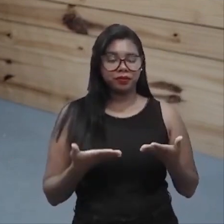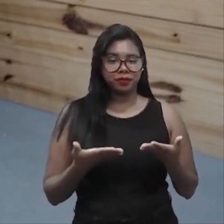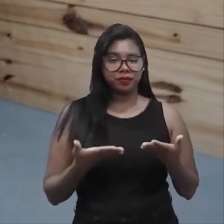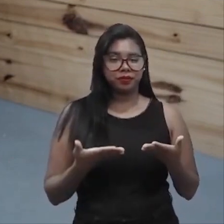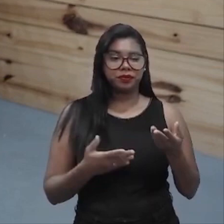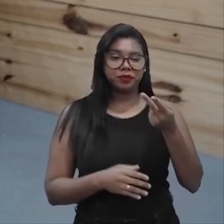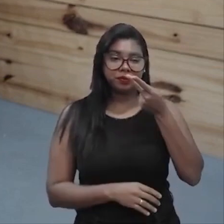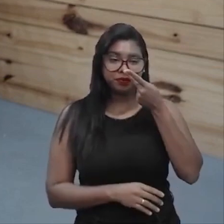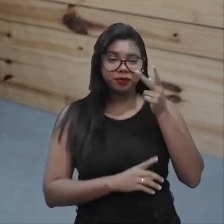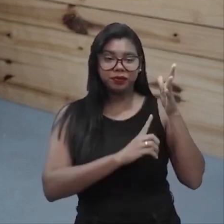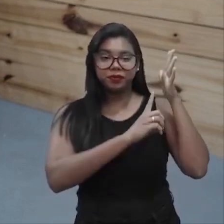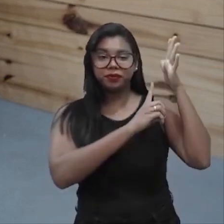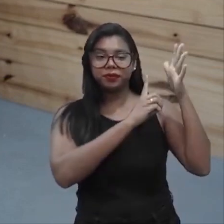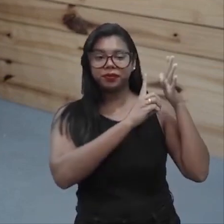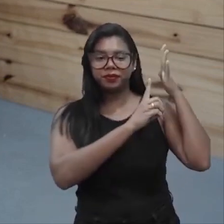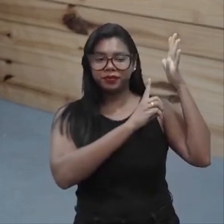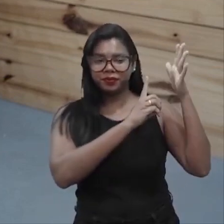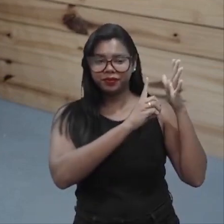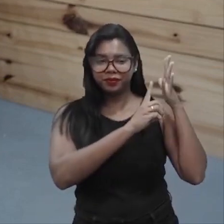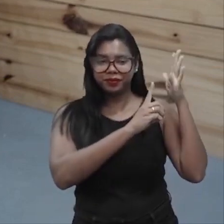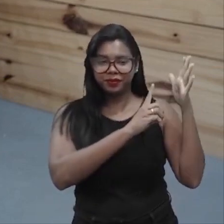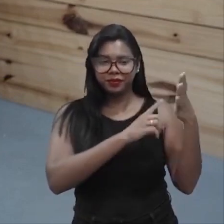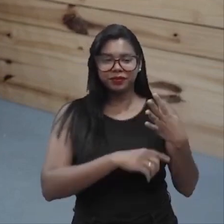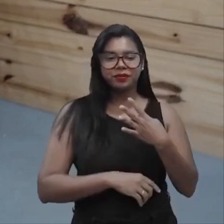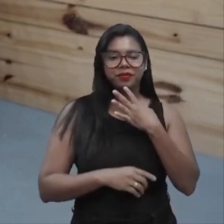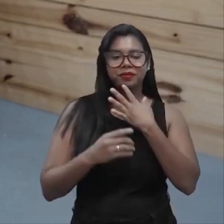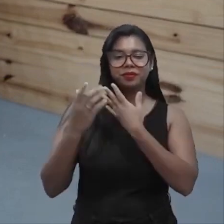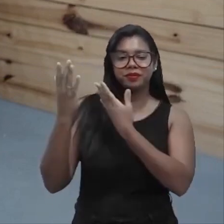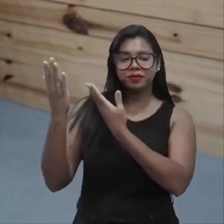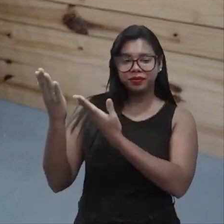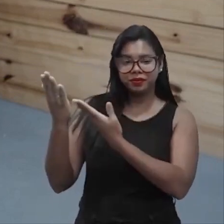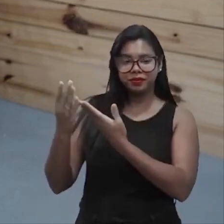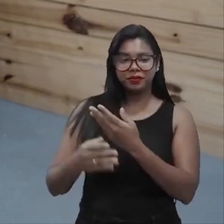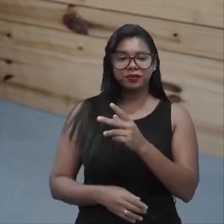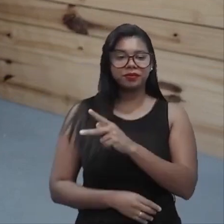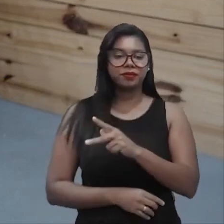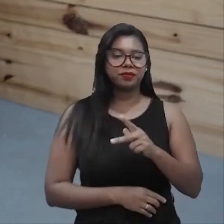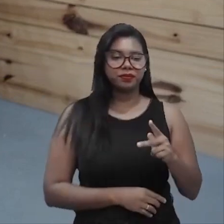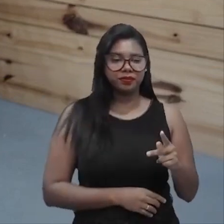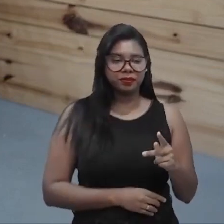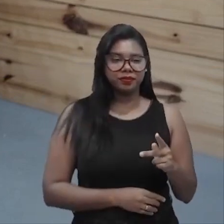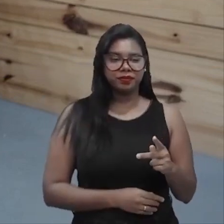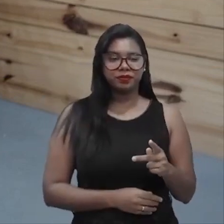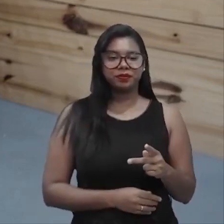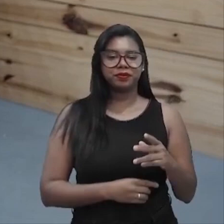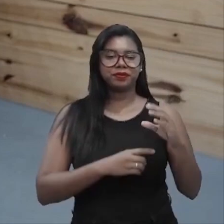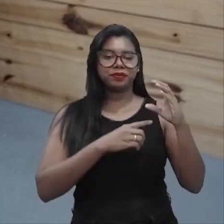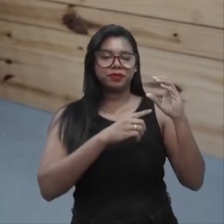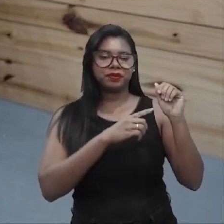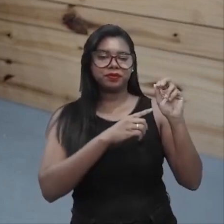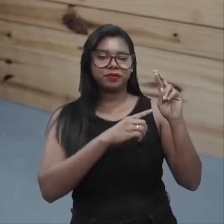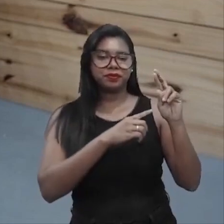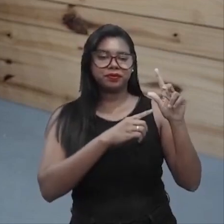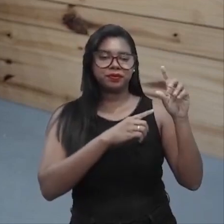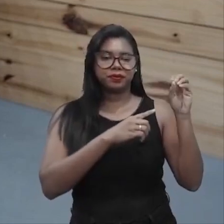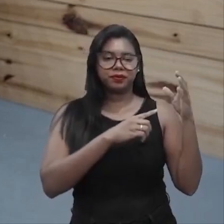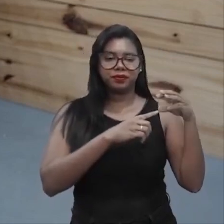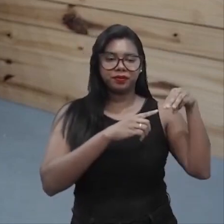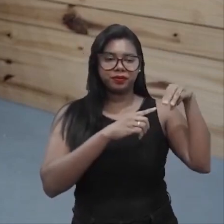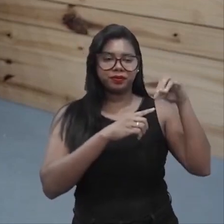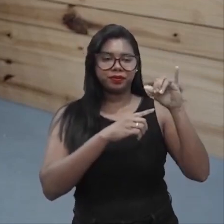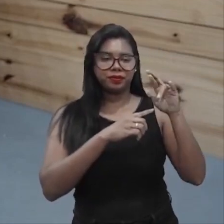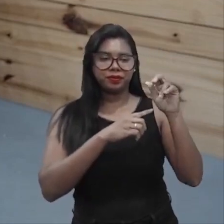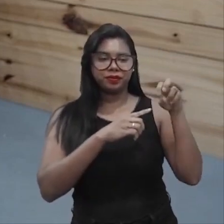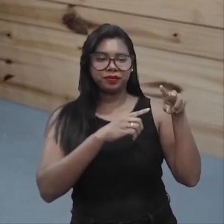um convidado muito especial, o nosso professor, aqui é o Carlos Miranda, que ele é